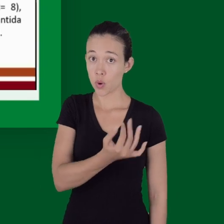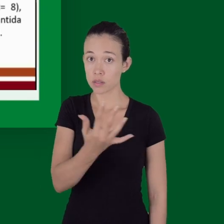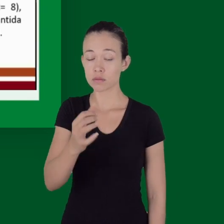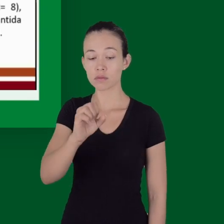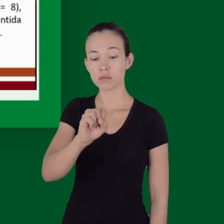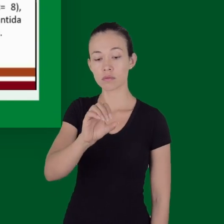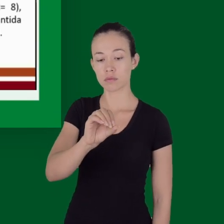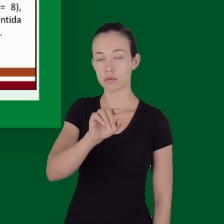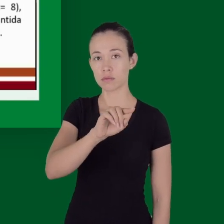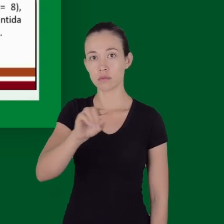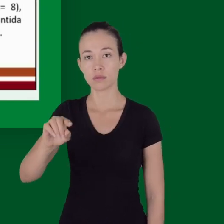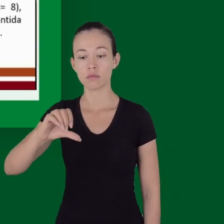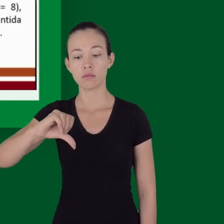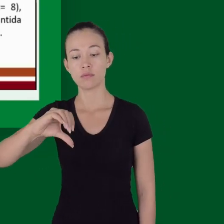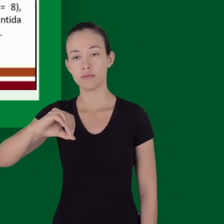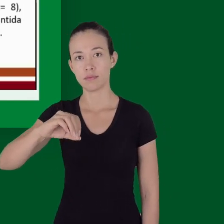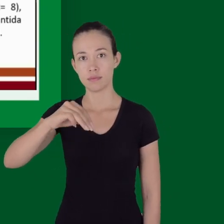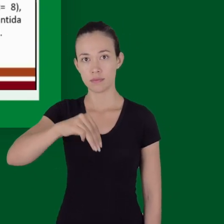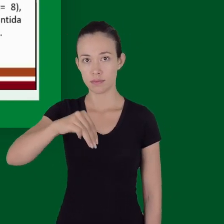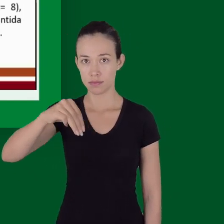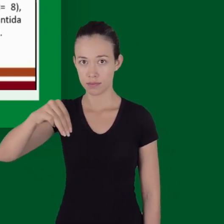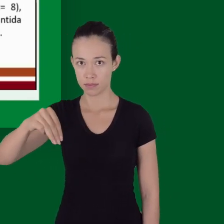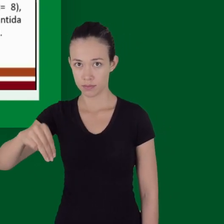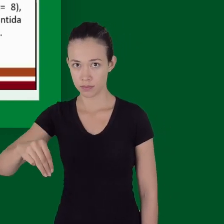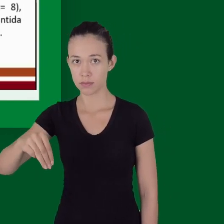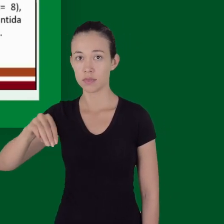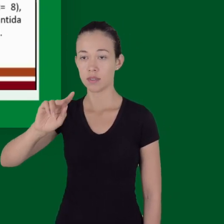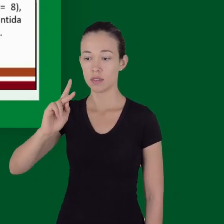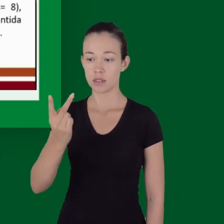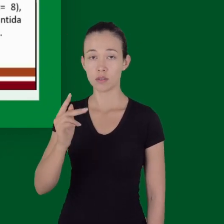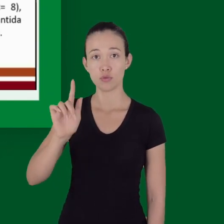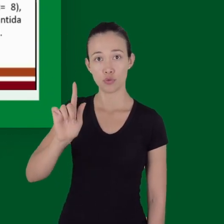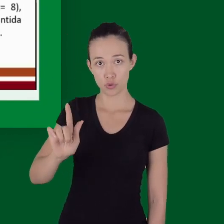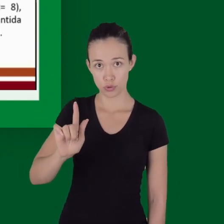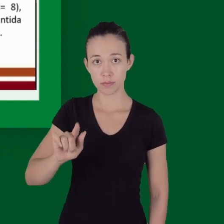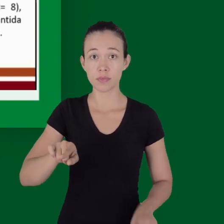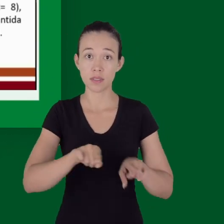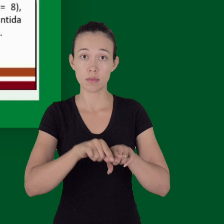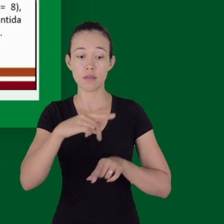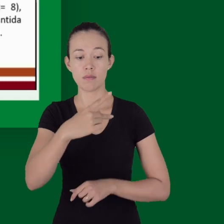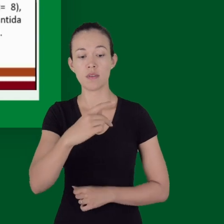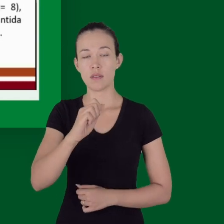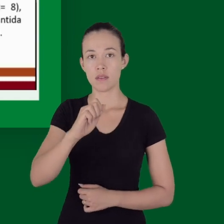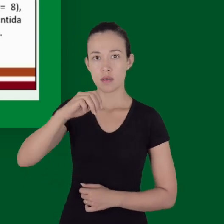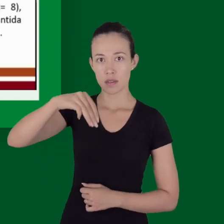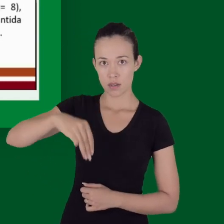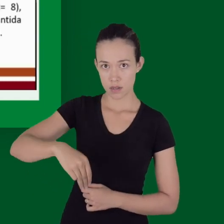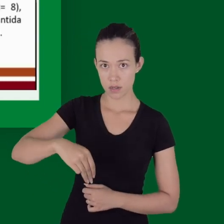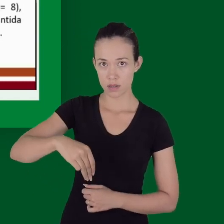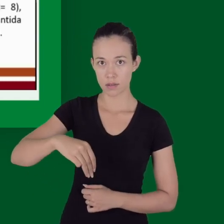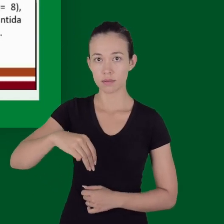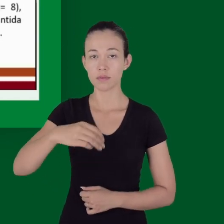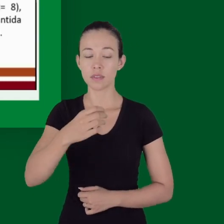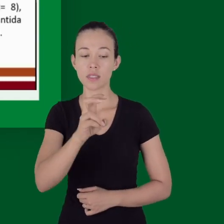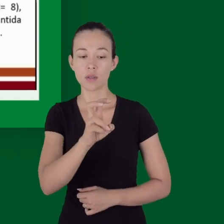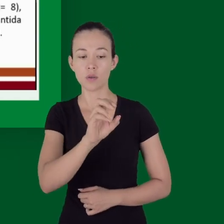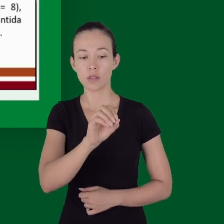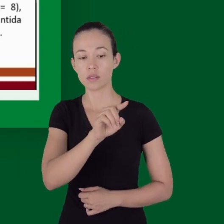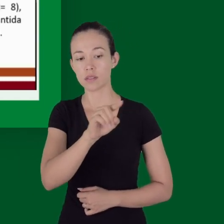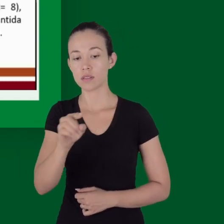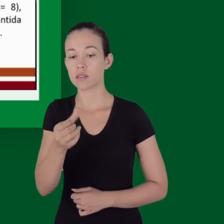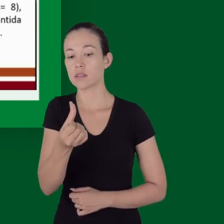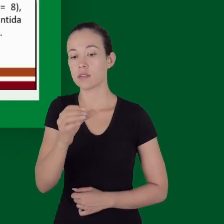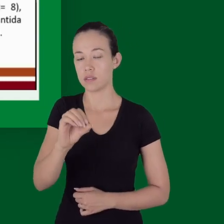PAM entre 50 e 60 milímetros de mercúrio até que o sangramento tenha sido interrompido na fase inicial do trauma sem lesão